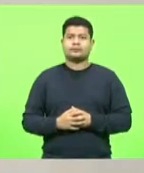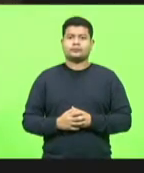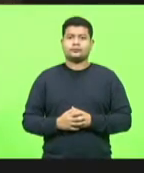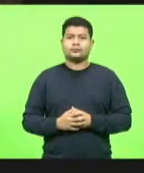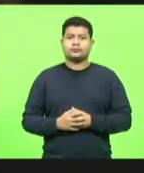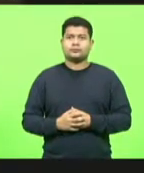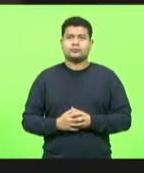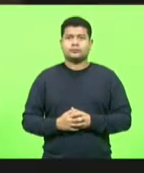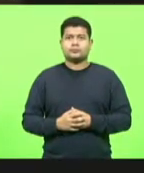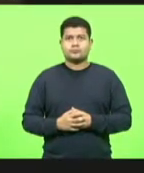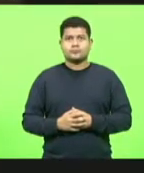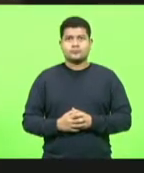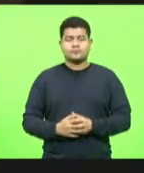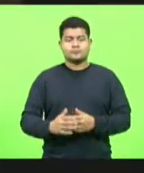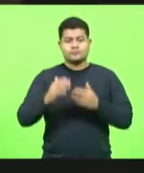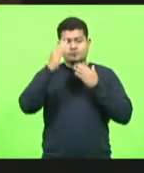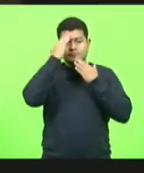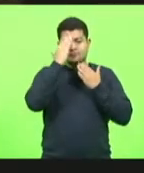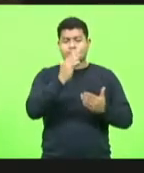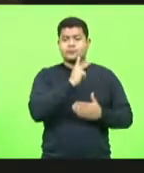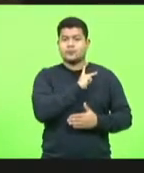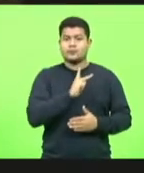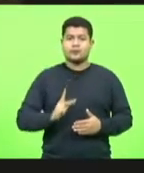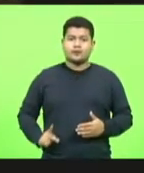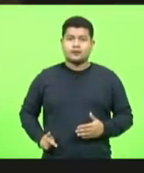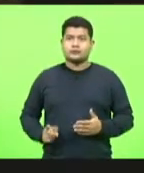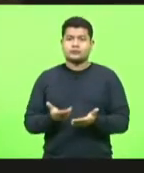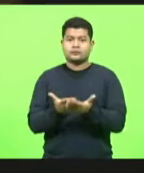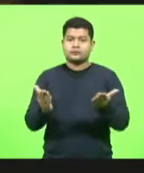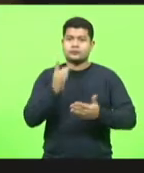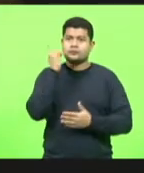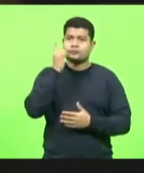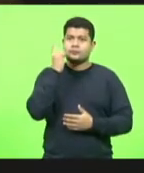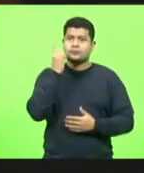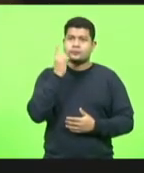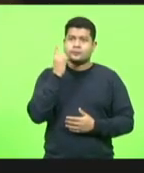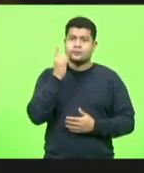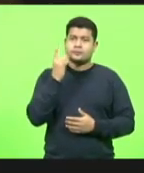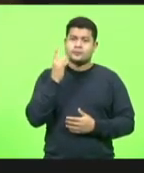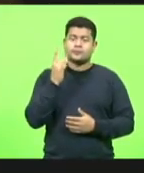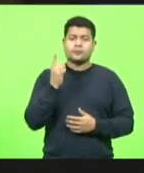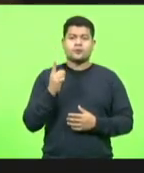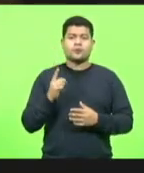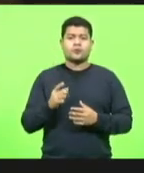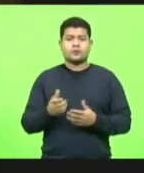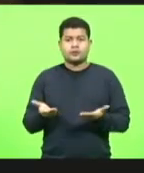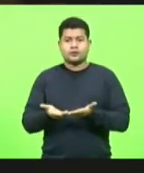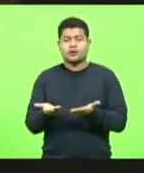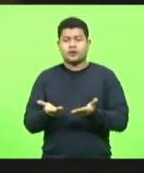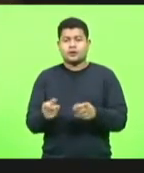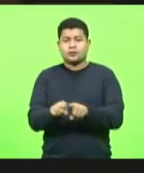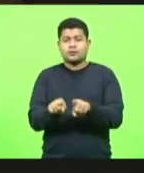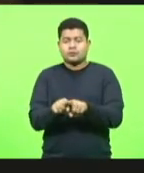Obrigado, senhor presidente, senhores deputados, público que nos acompanha,